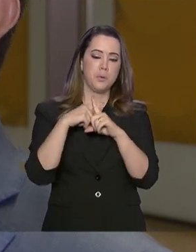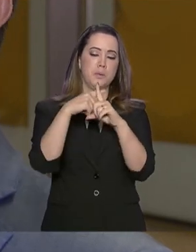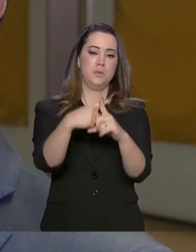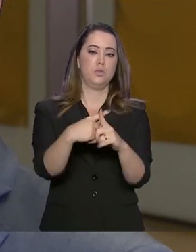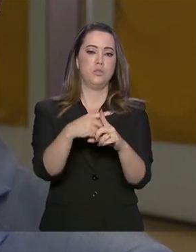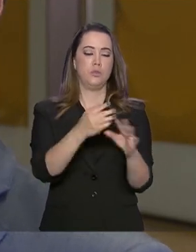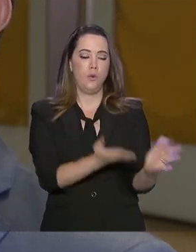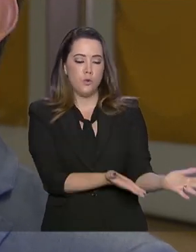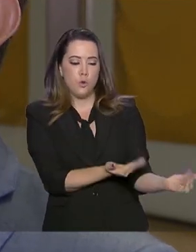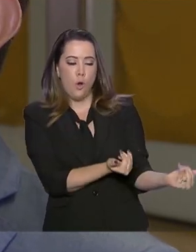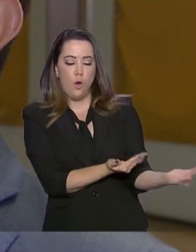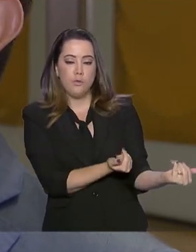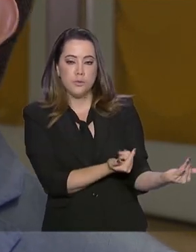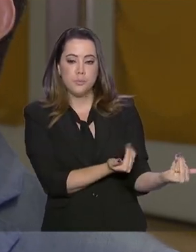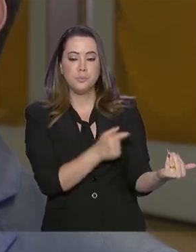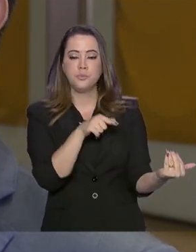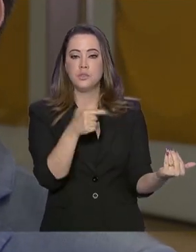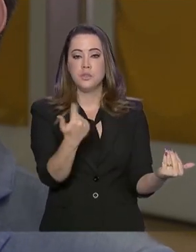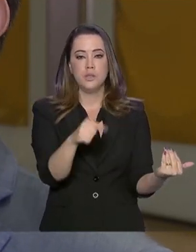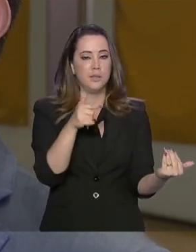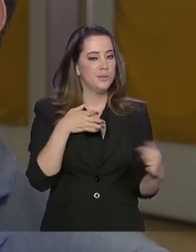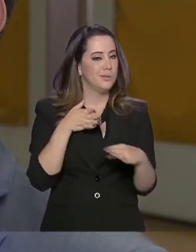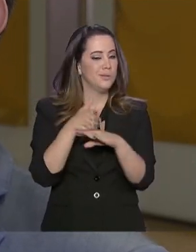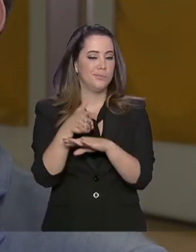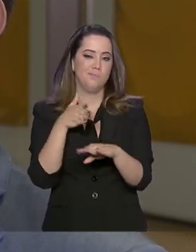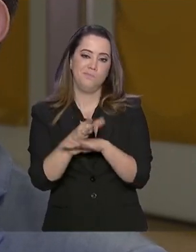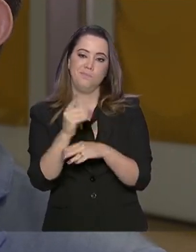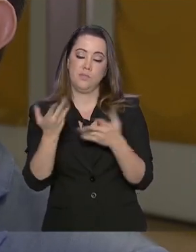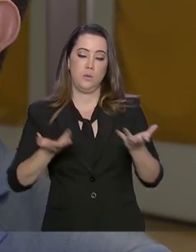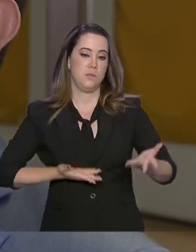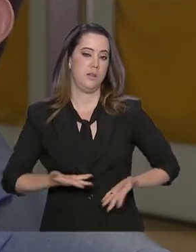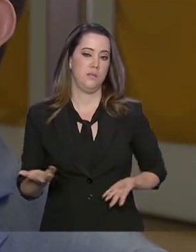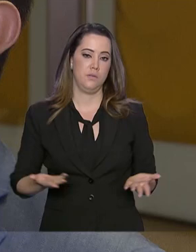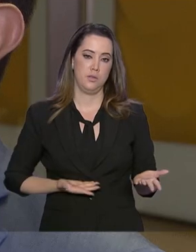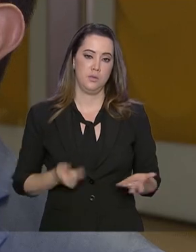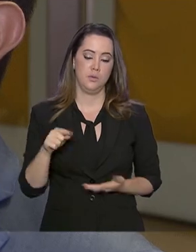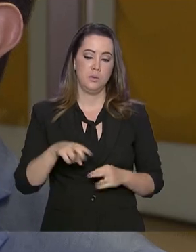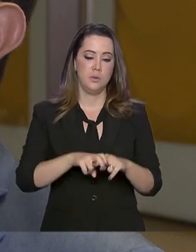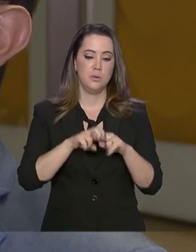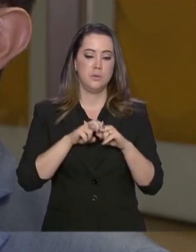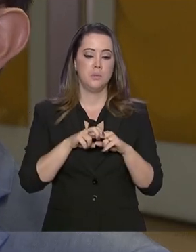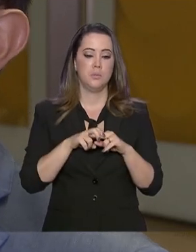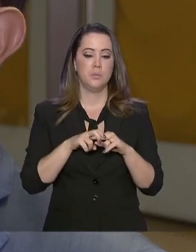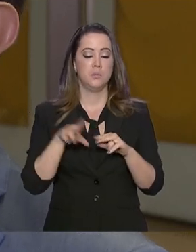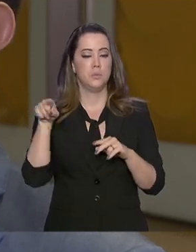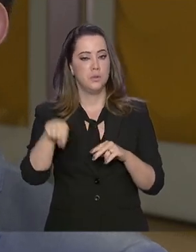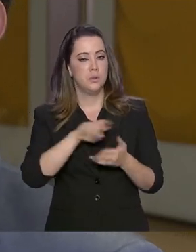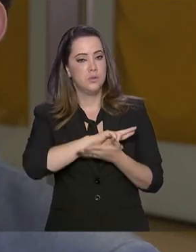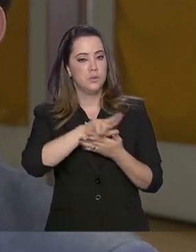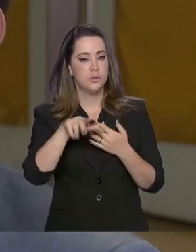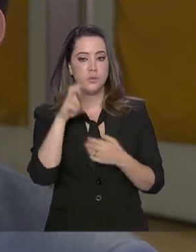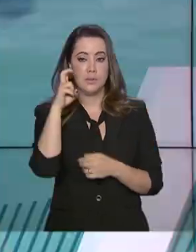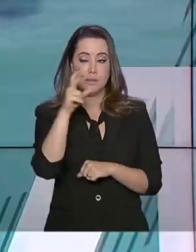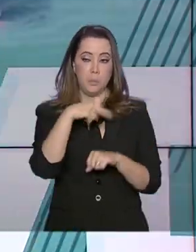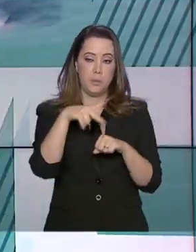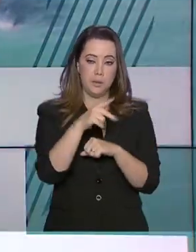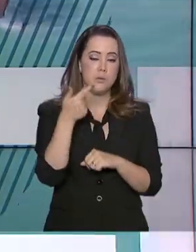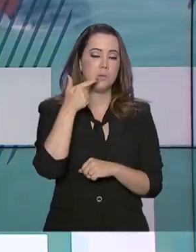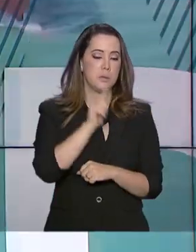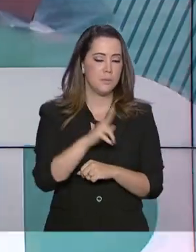aquele jovem que não tem acesso a esses serviços, através dos cases de sucesso dos cinco países.